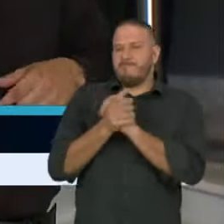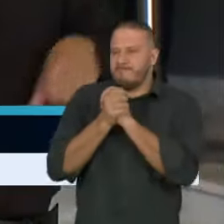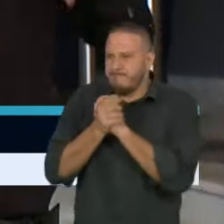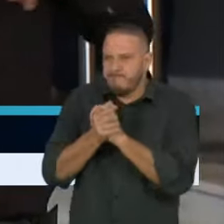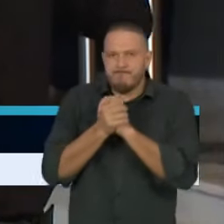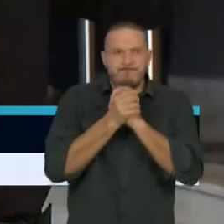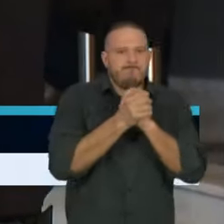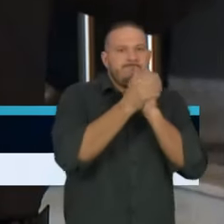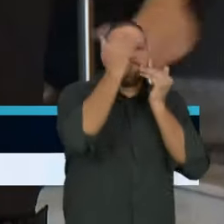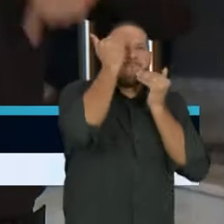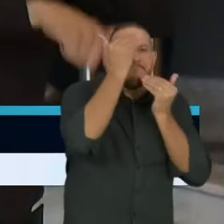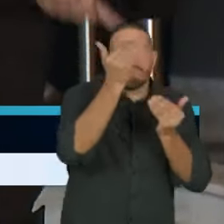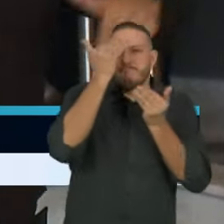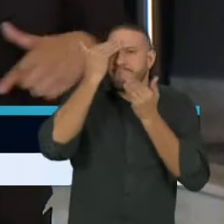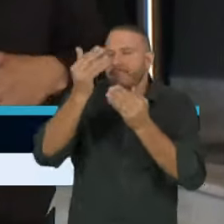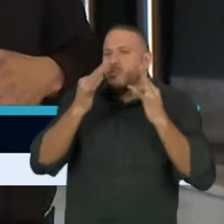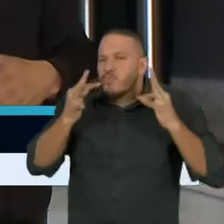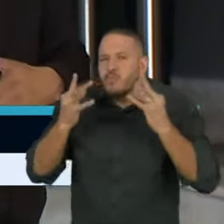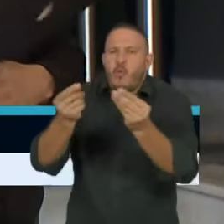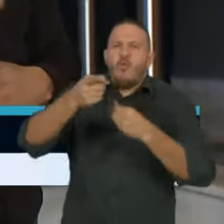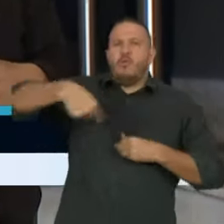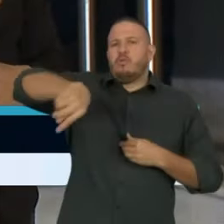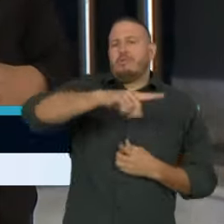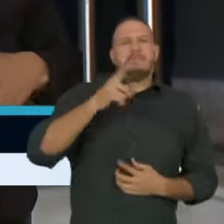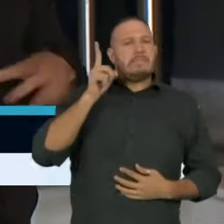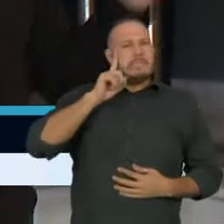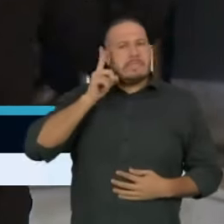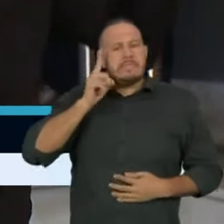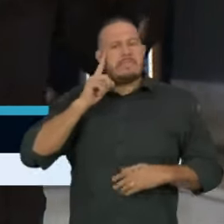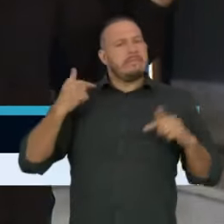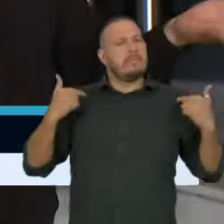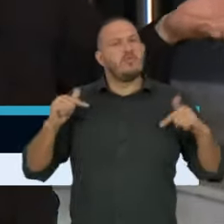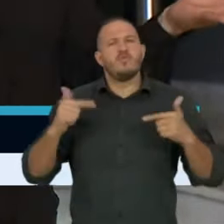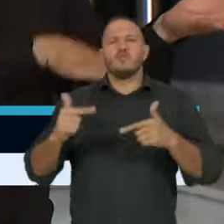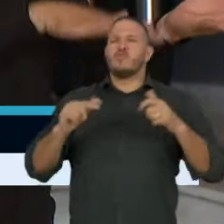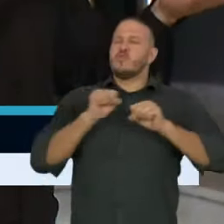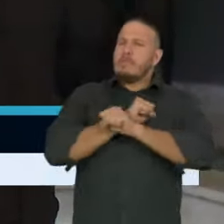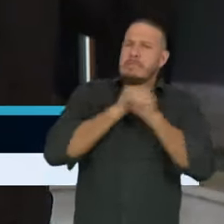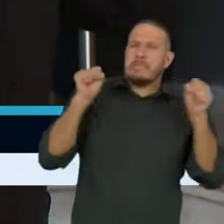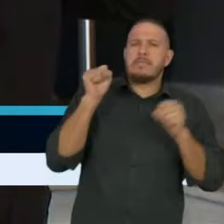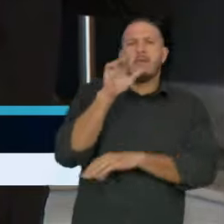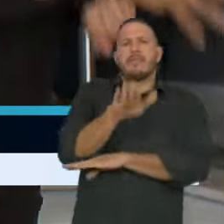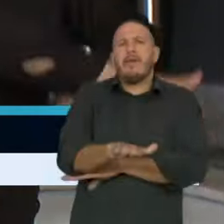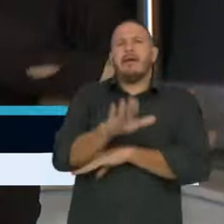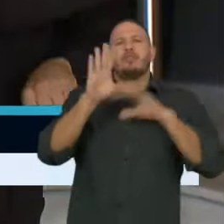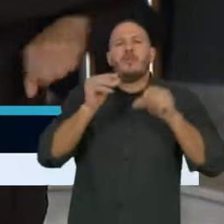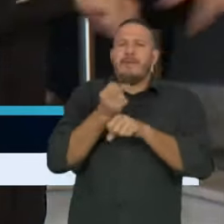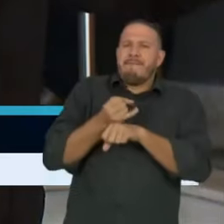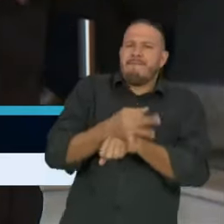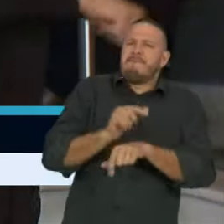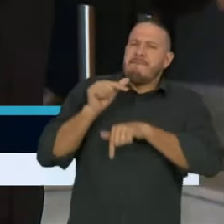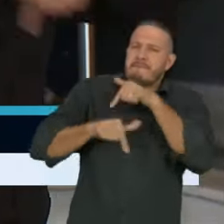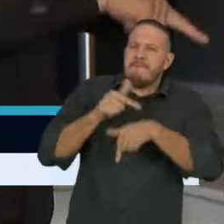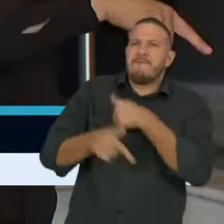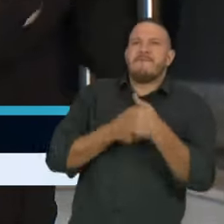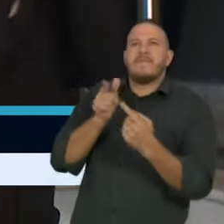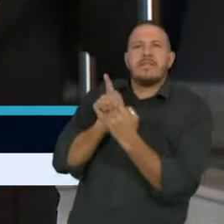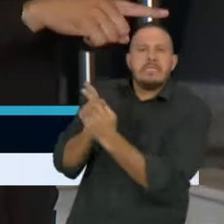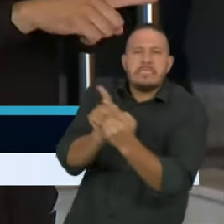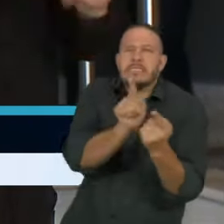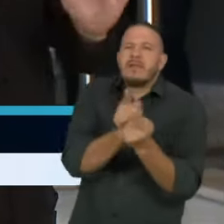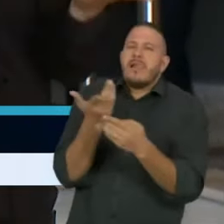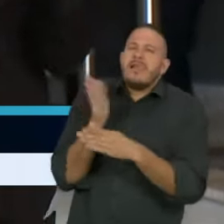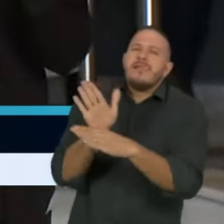agradecimento a todos eles, que no seu dia a dia, manhã, tarde, madrugada, estão lá trazendo conforto para essa população, para esses